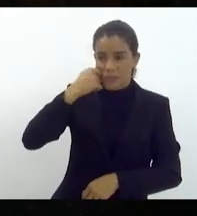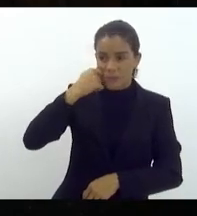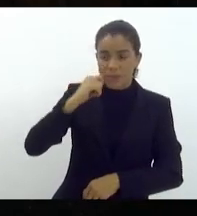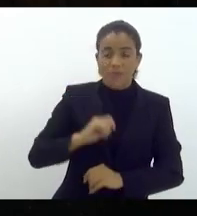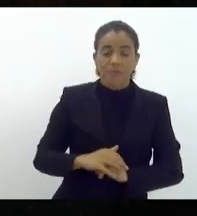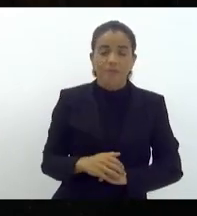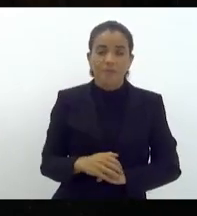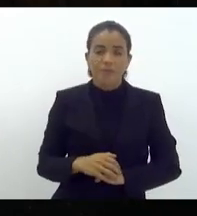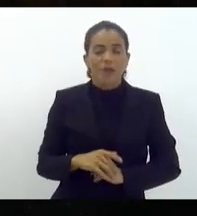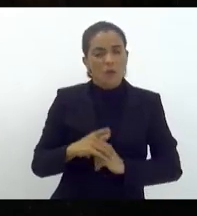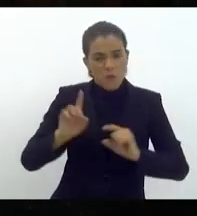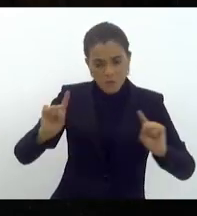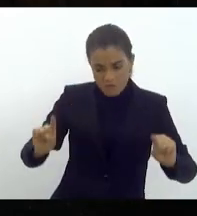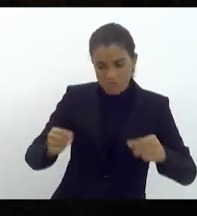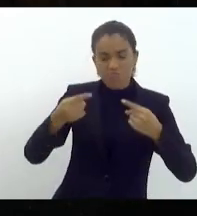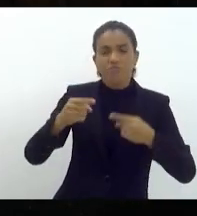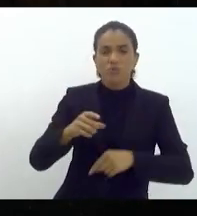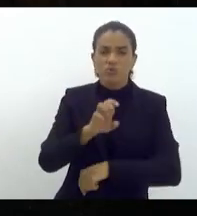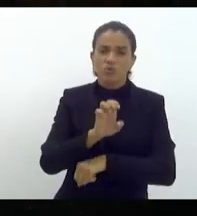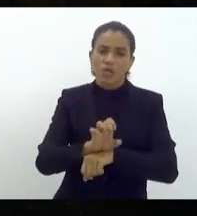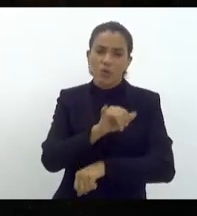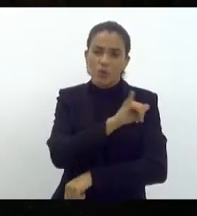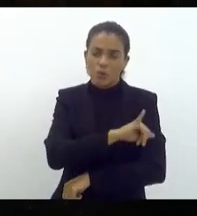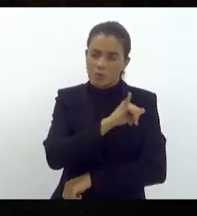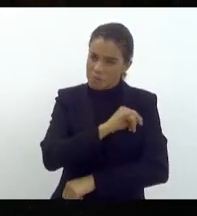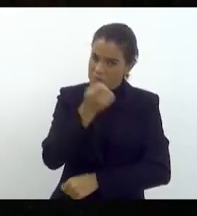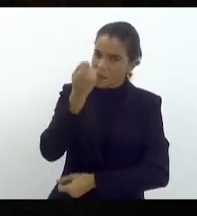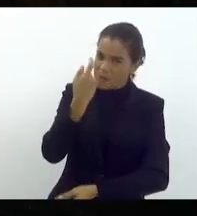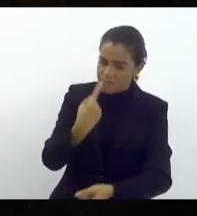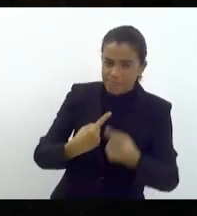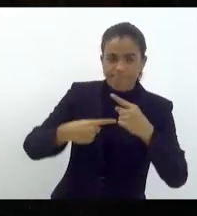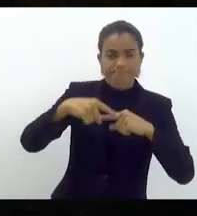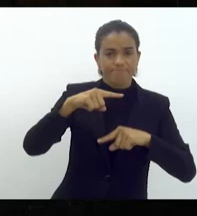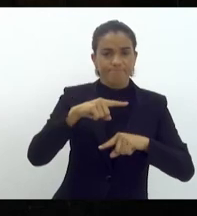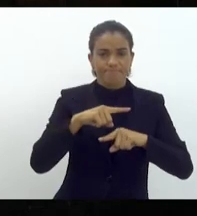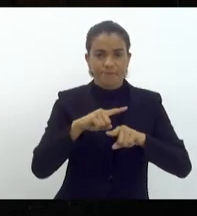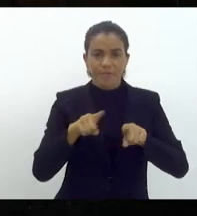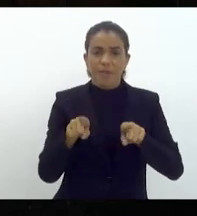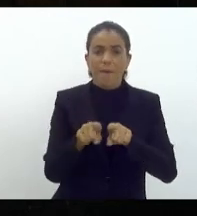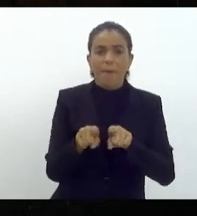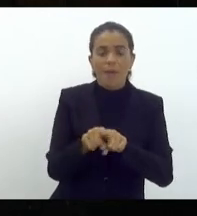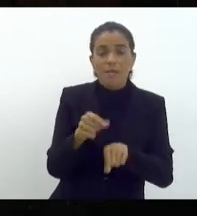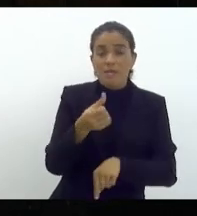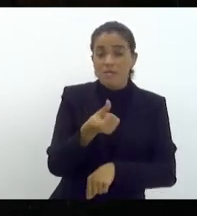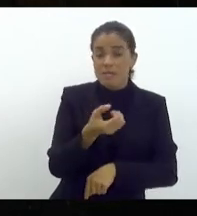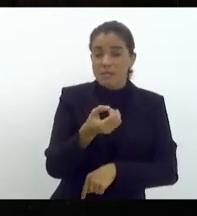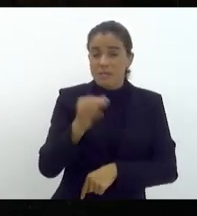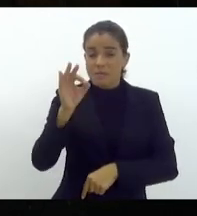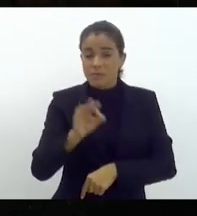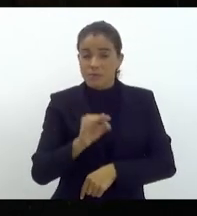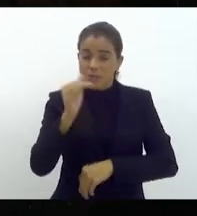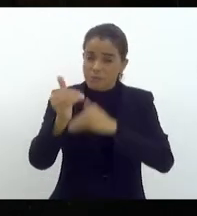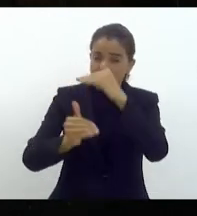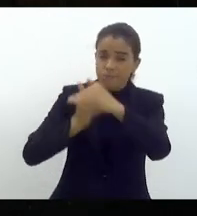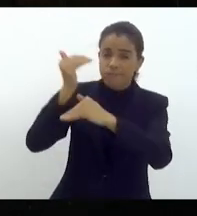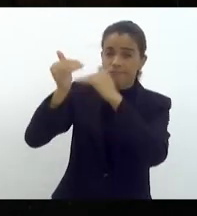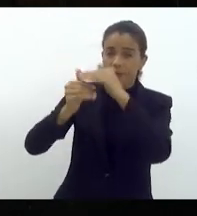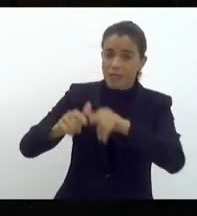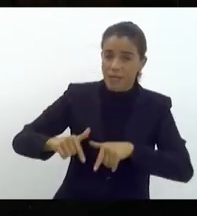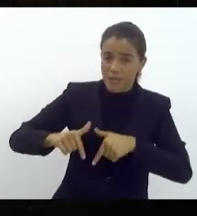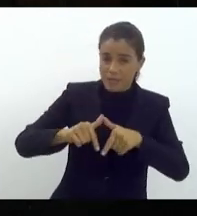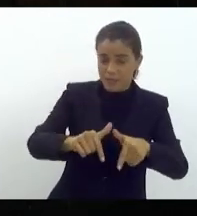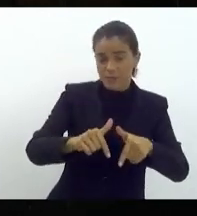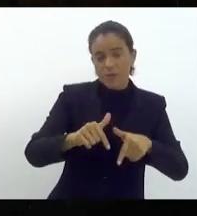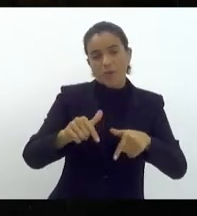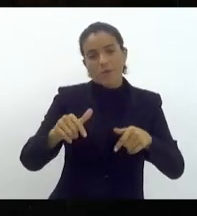São desafios que o estado do Rio de Janeiro precisa superar o alcance mínimo de 60% de avanço nas ações